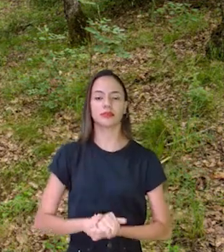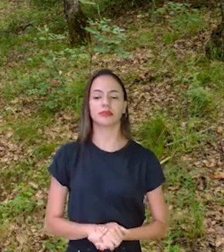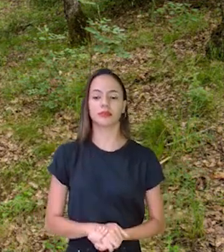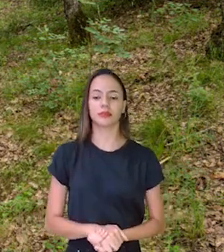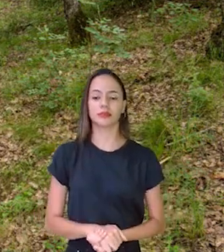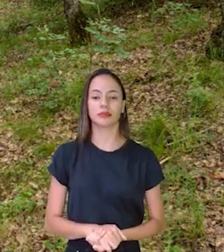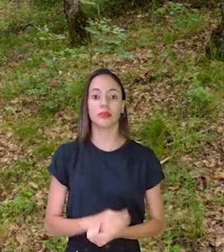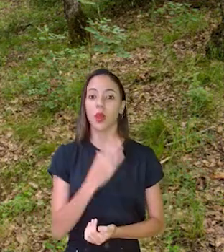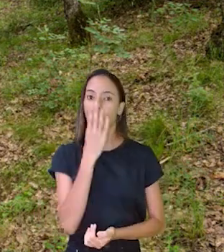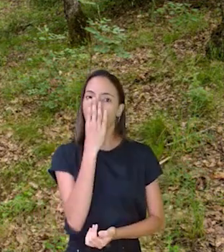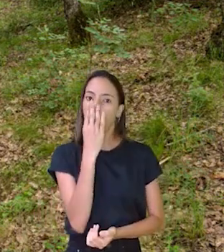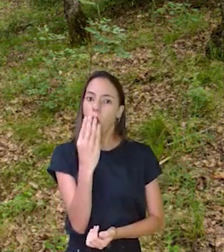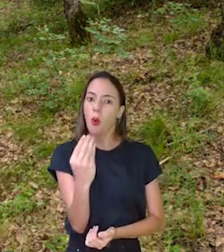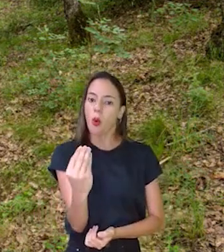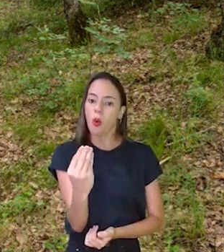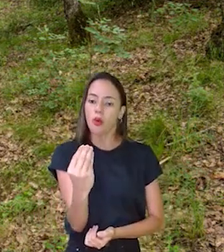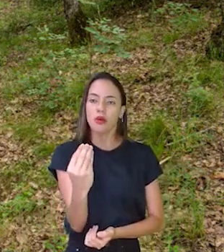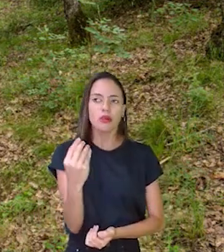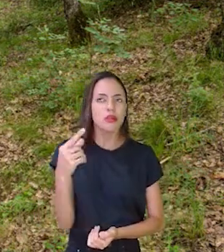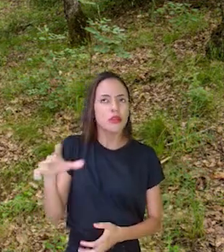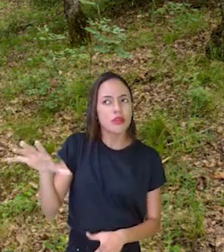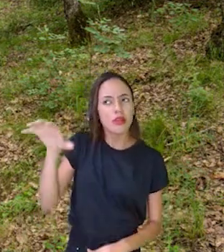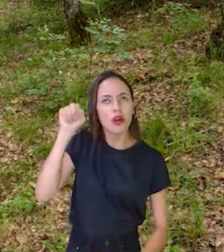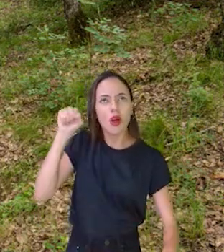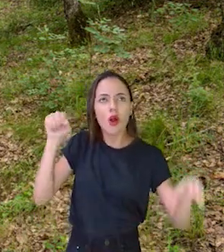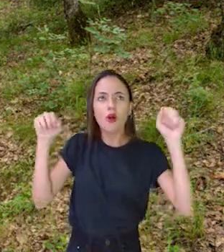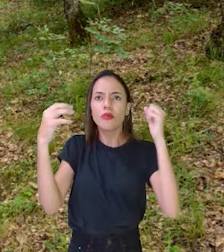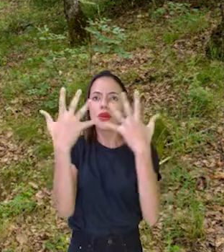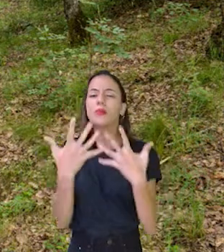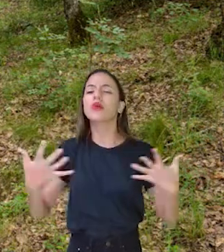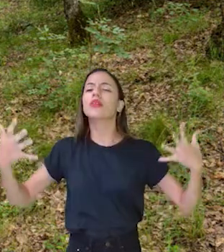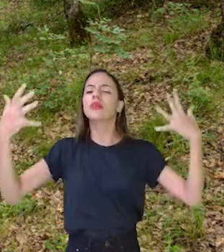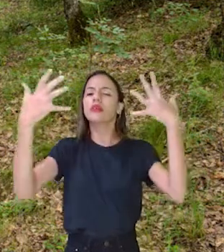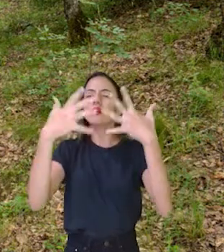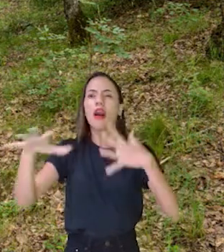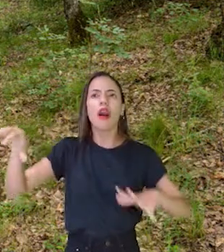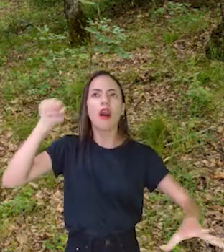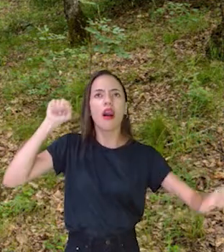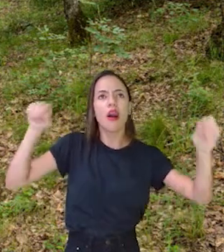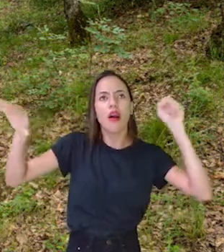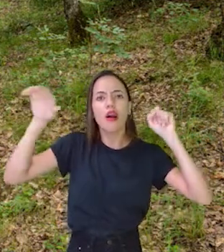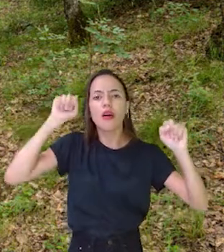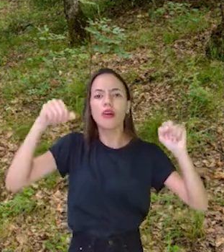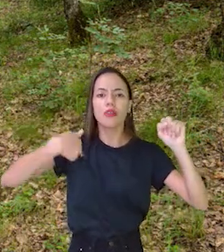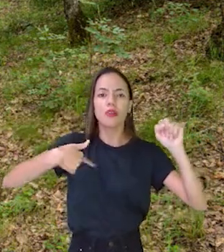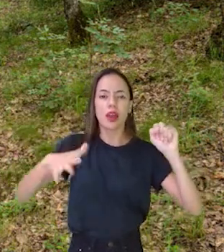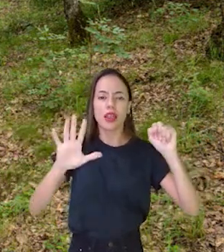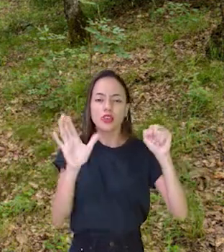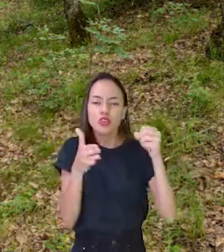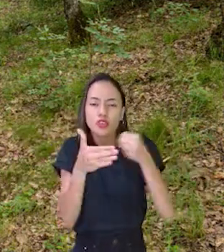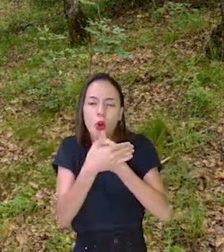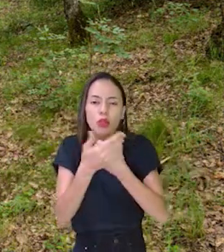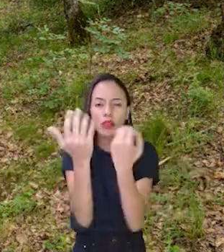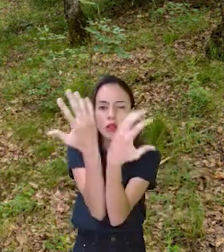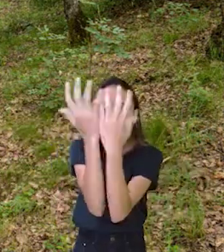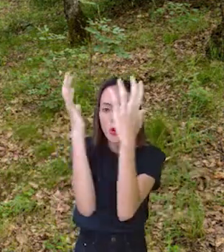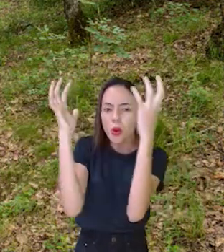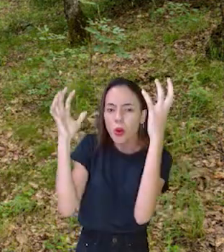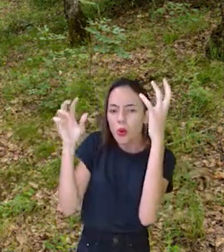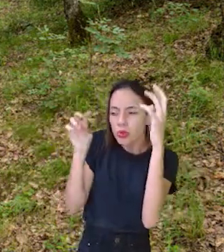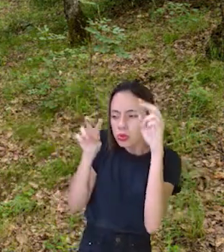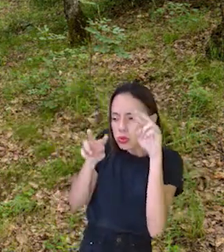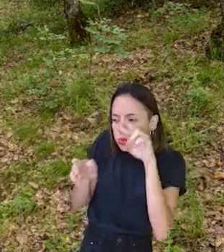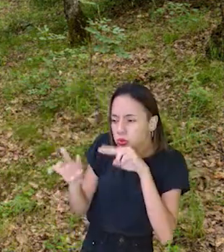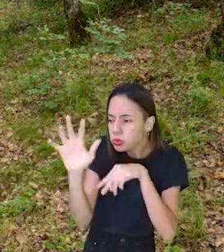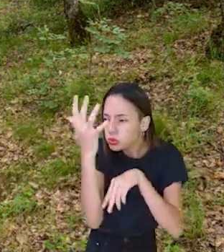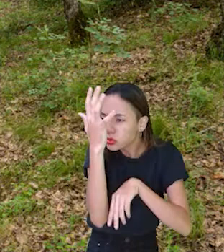O lobo começou a ouvir aquela musiquinha Aquela voz, ó E ele estava meio que escondido assim Atrás das copas